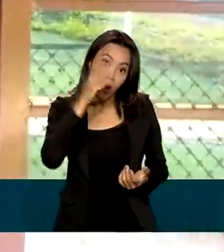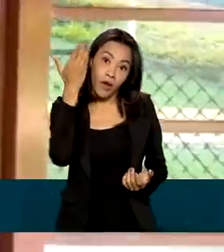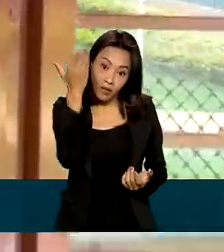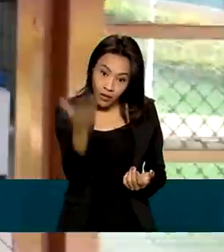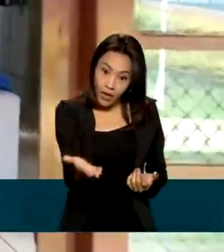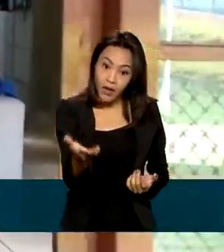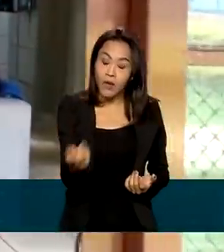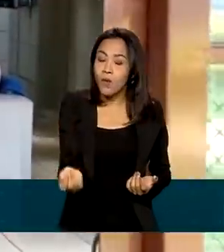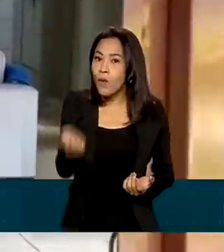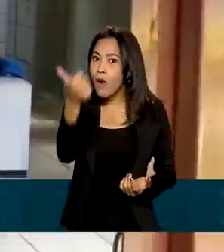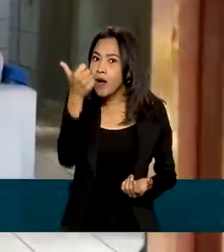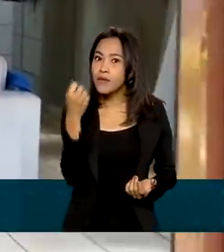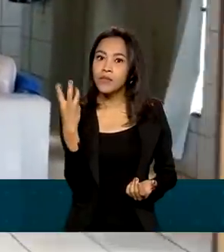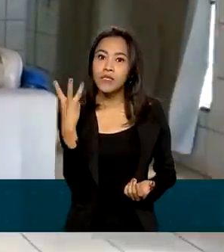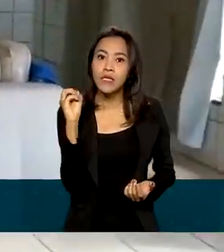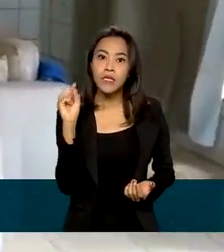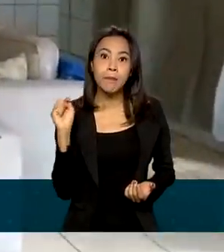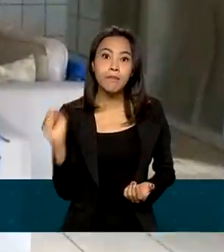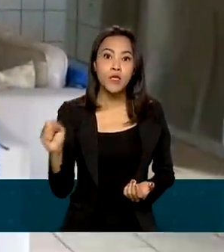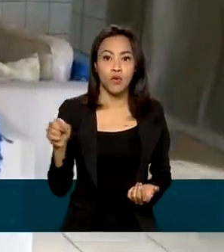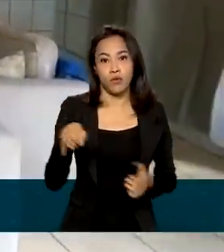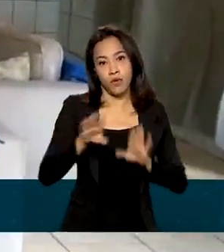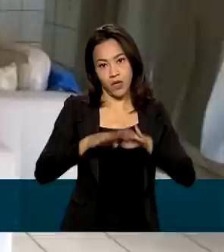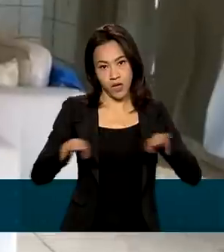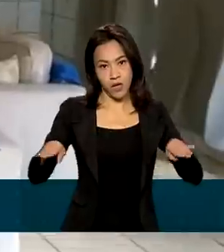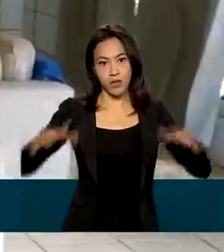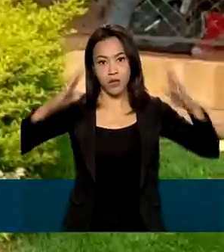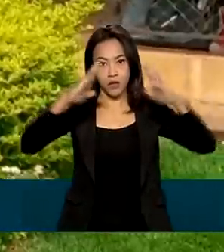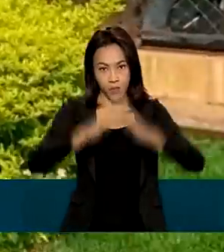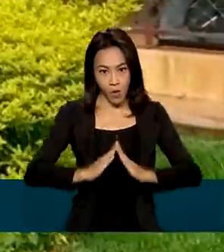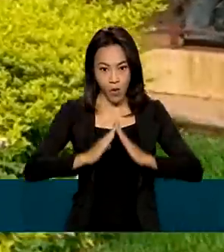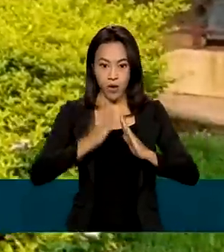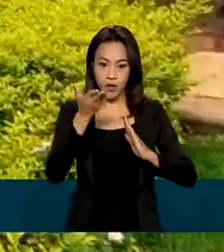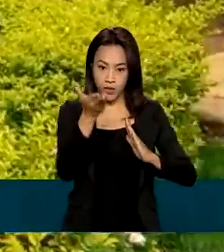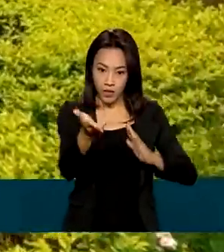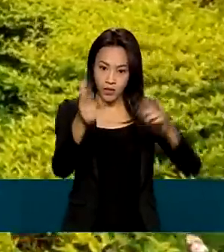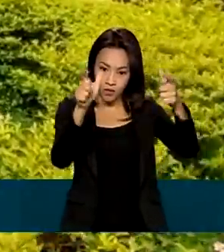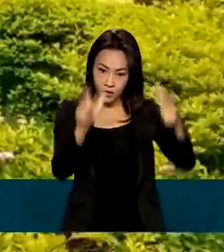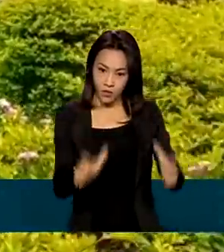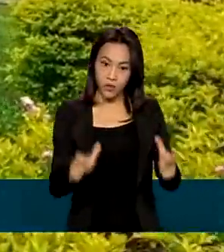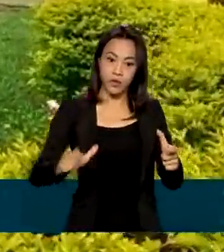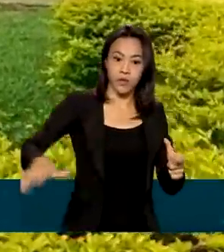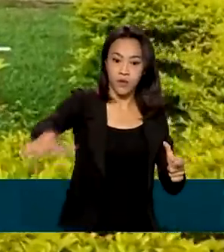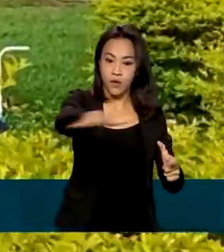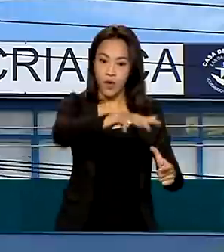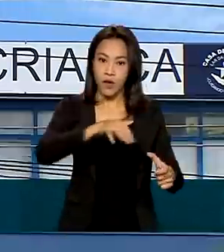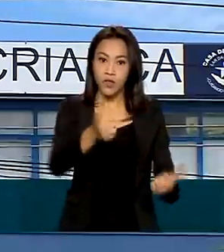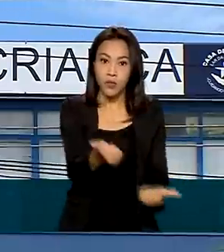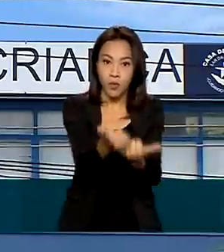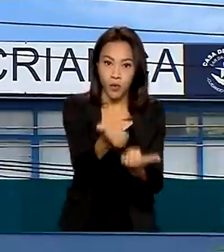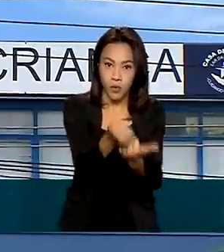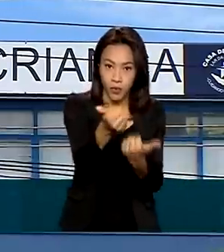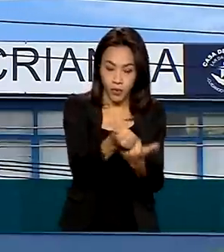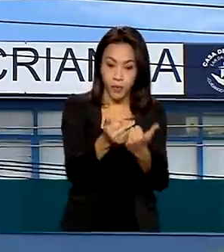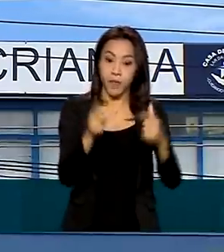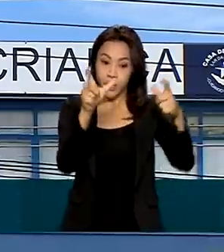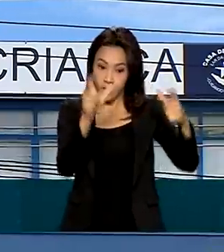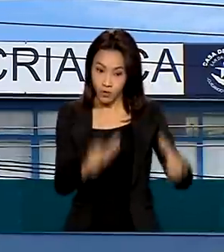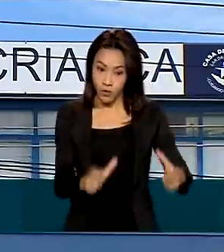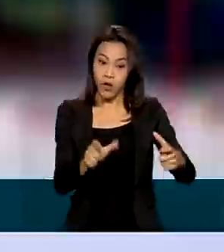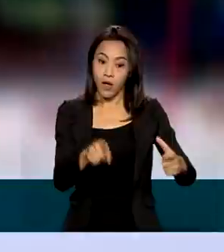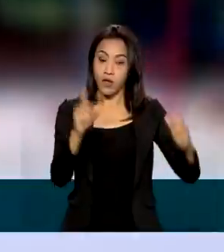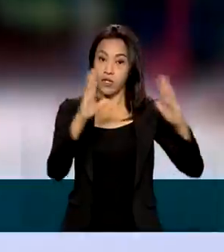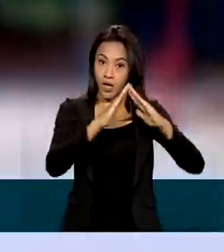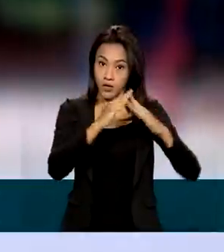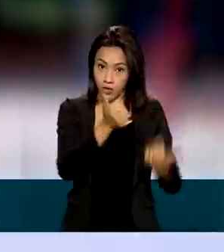com quase 30 mil crianças que vivem hoje em unidades assistenciais no país. No abrigo onde Júlia